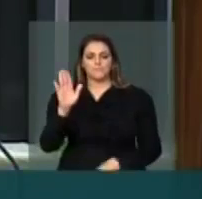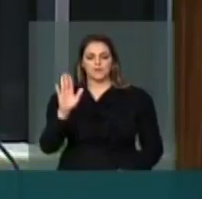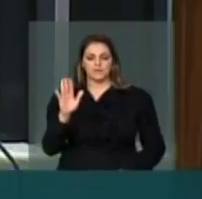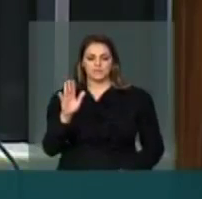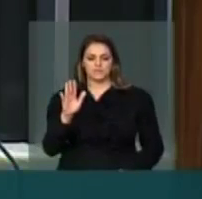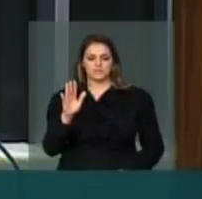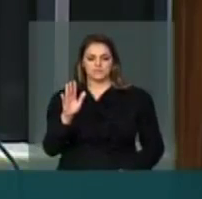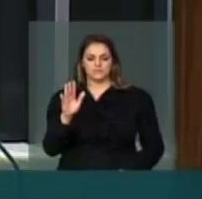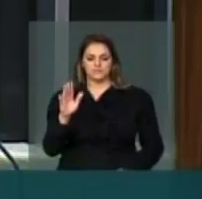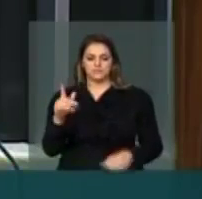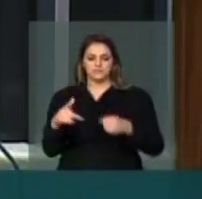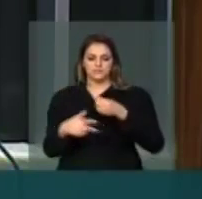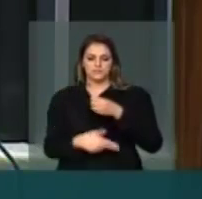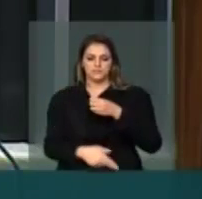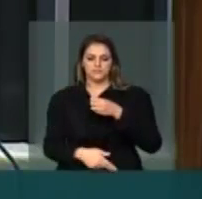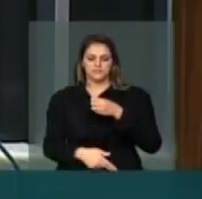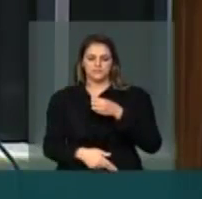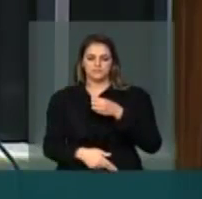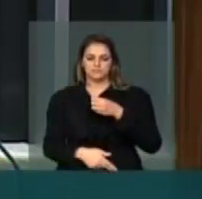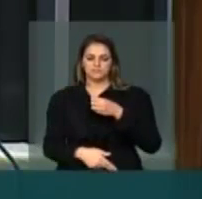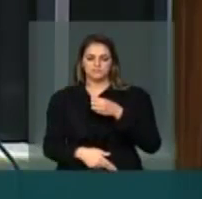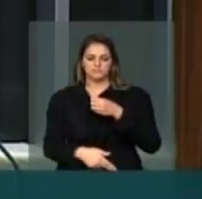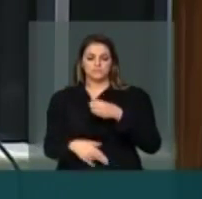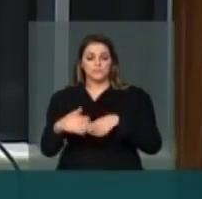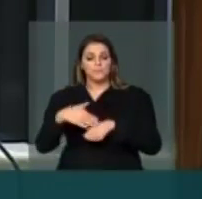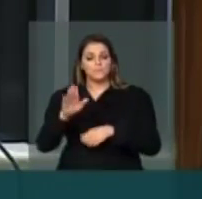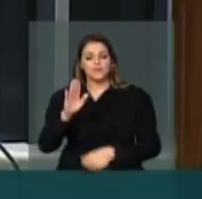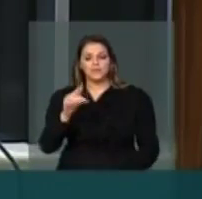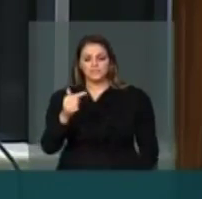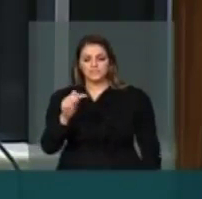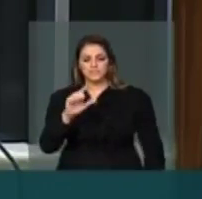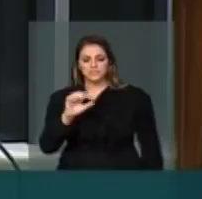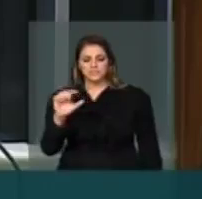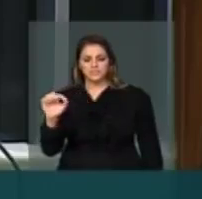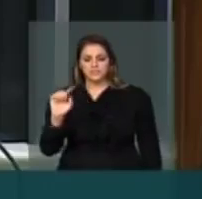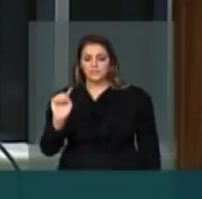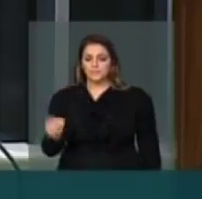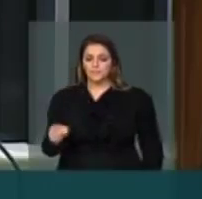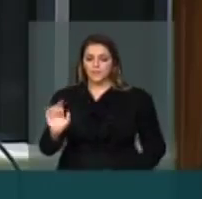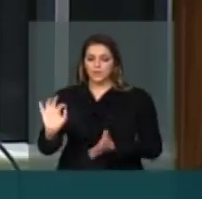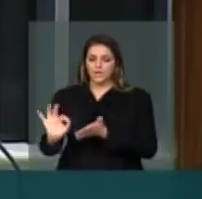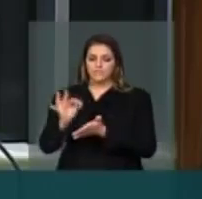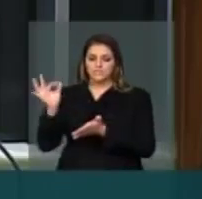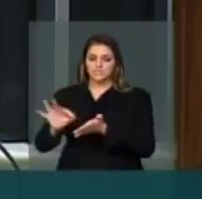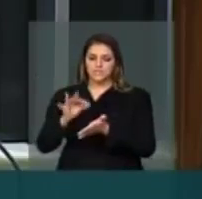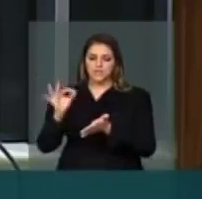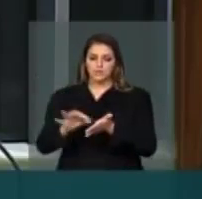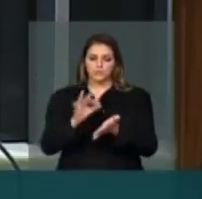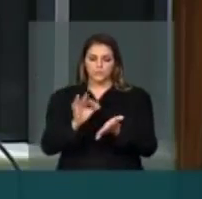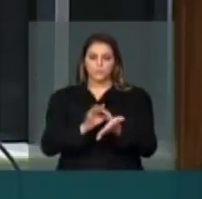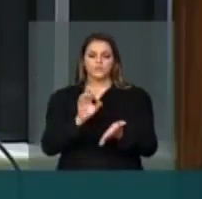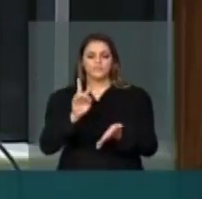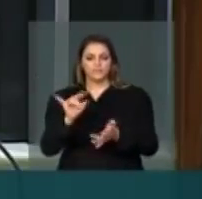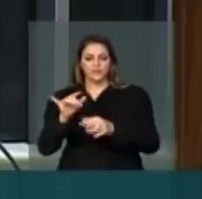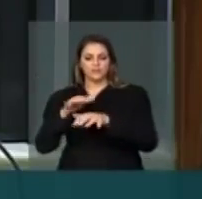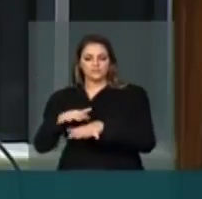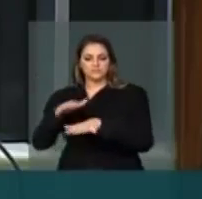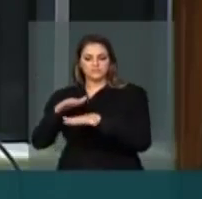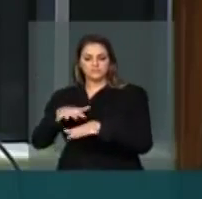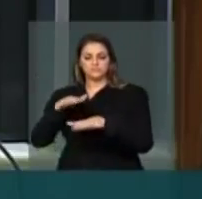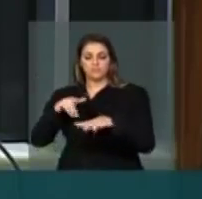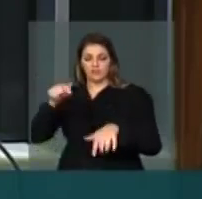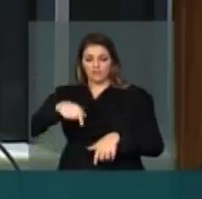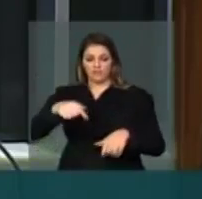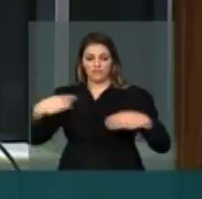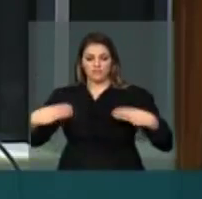mil assinaturas, haverá uma caminhada aqui na esplanada